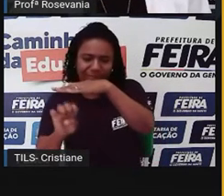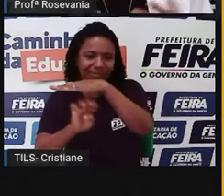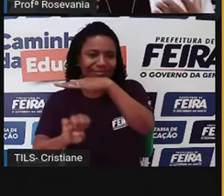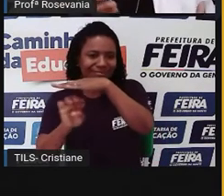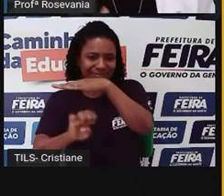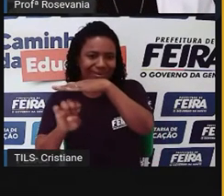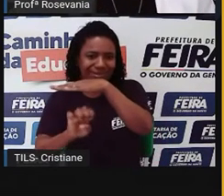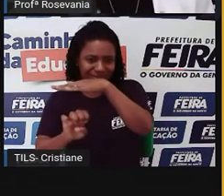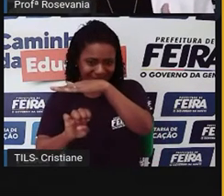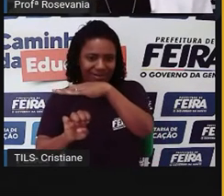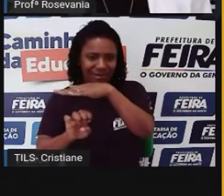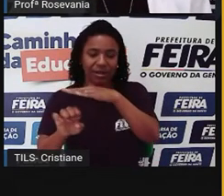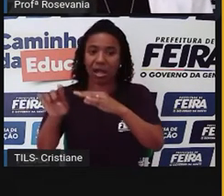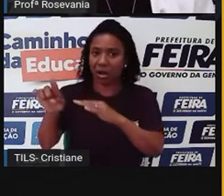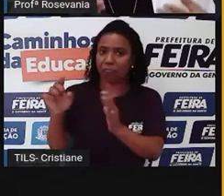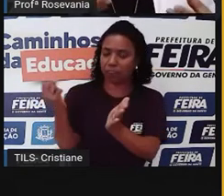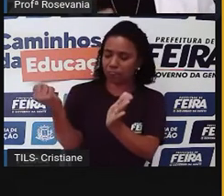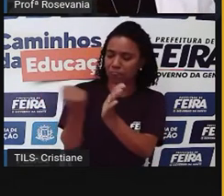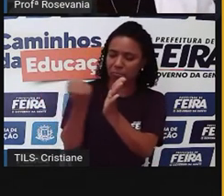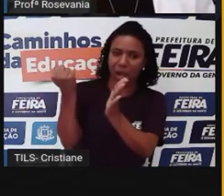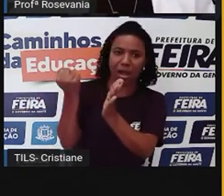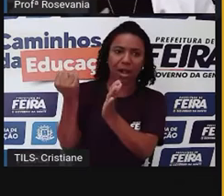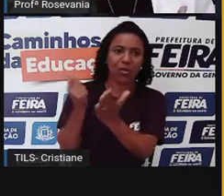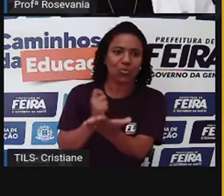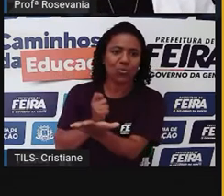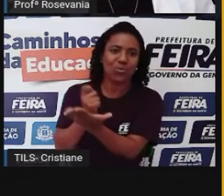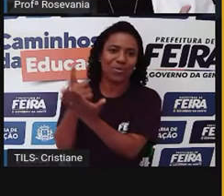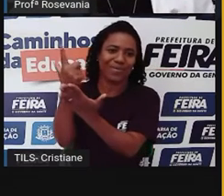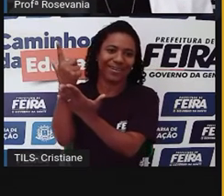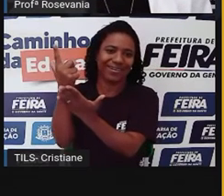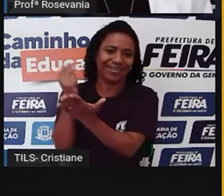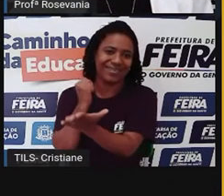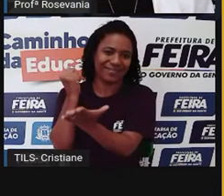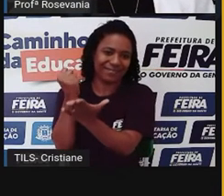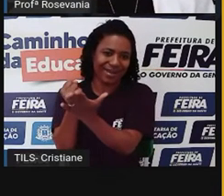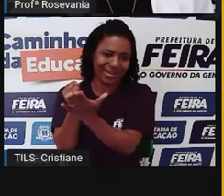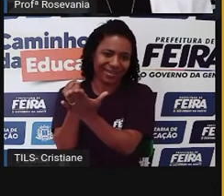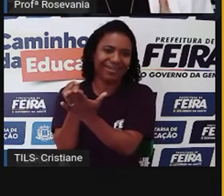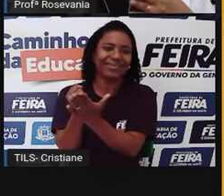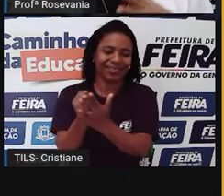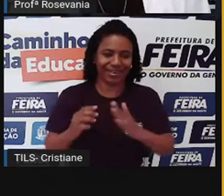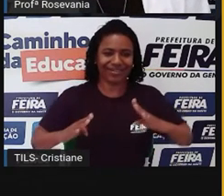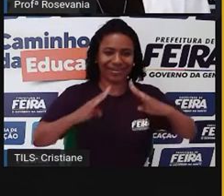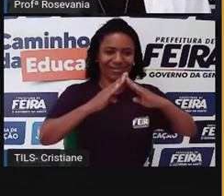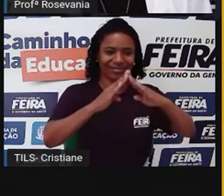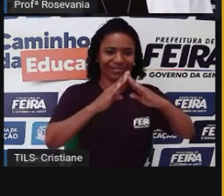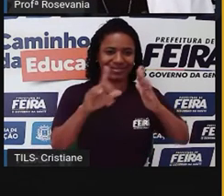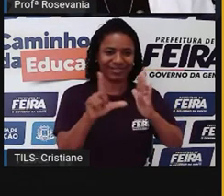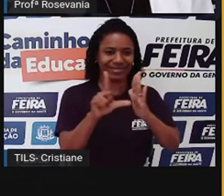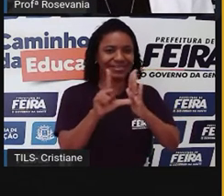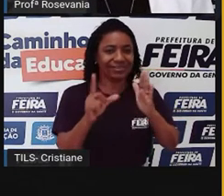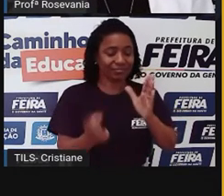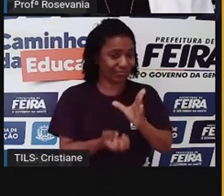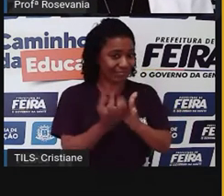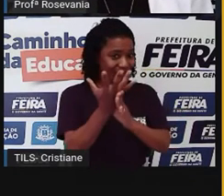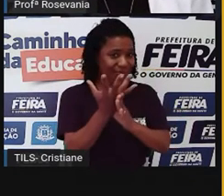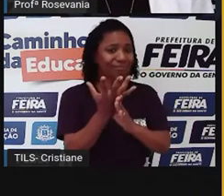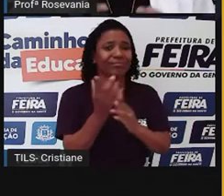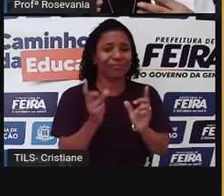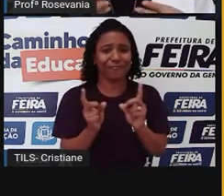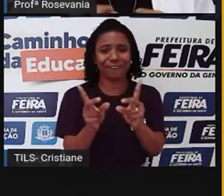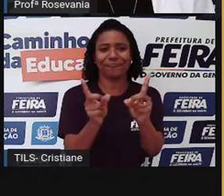direitos de uma empresa ou loja e trabalha para esta marca oferecendo os serviços e produtos. Entretanto, as